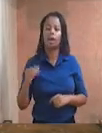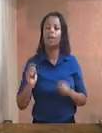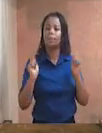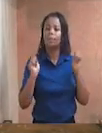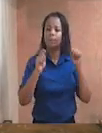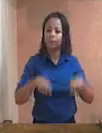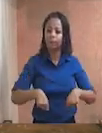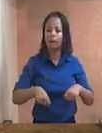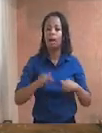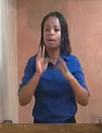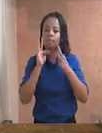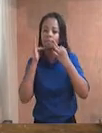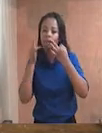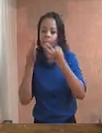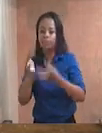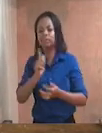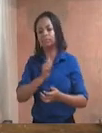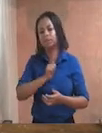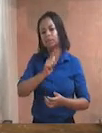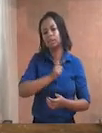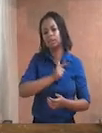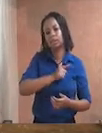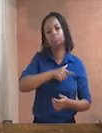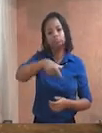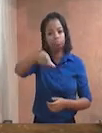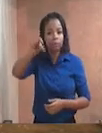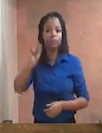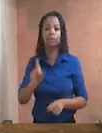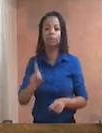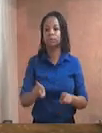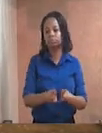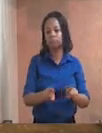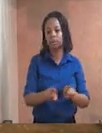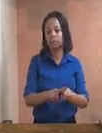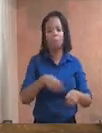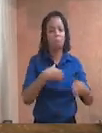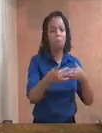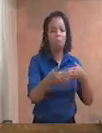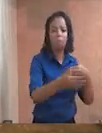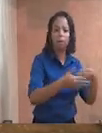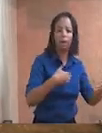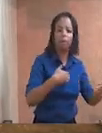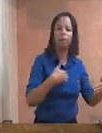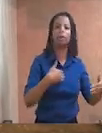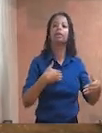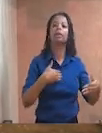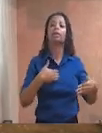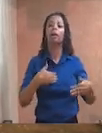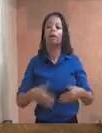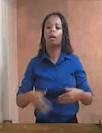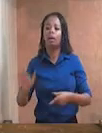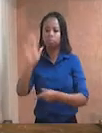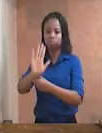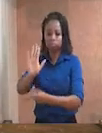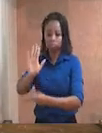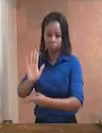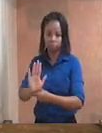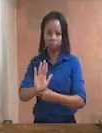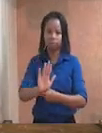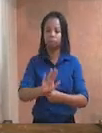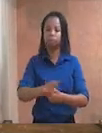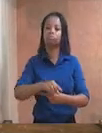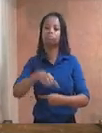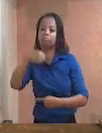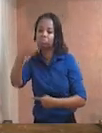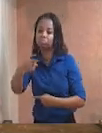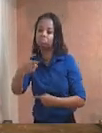família terá preferência em relação a qualquer outra providência, caso que você